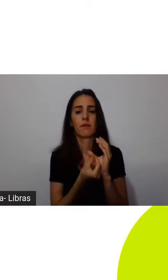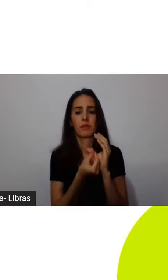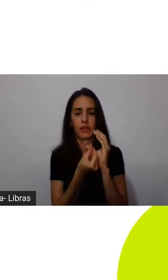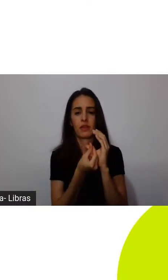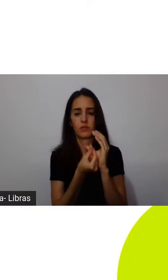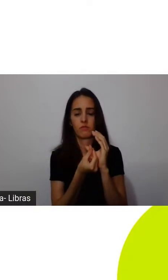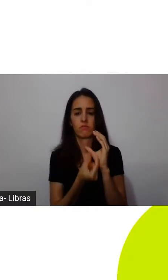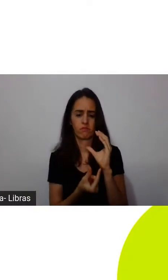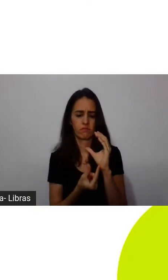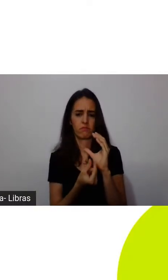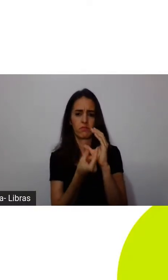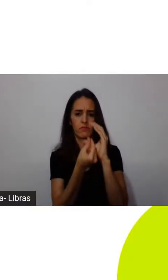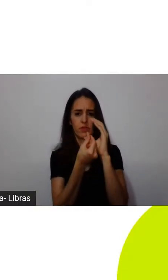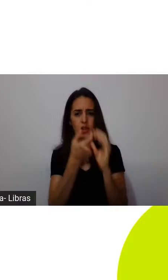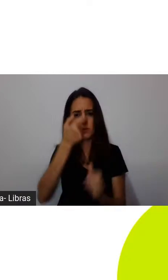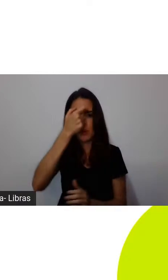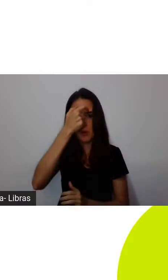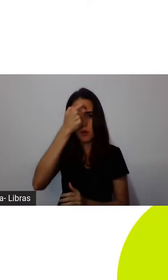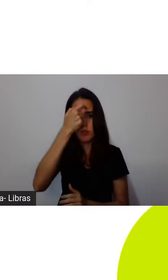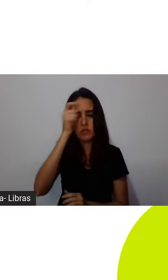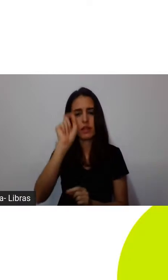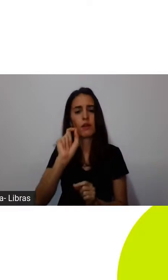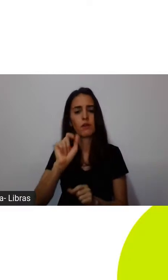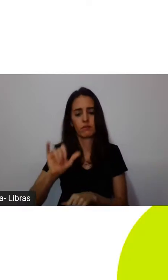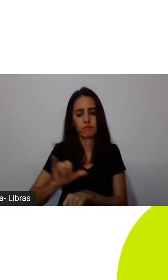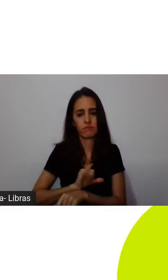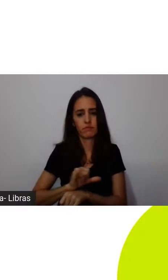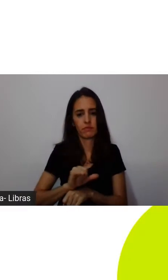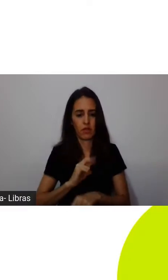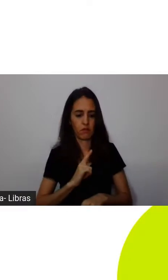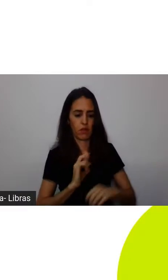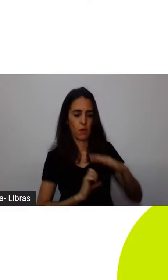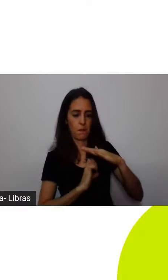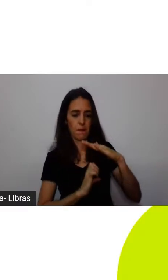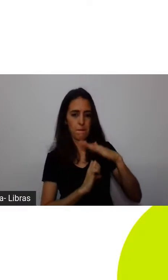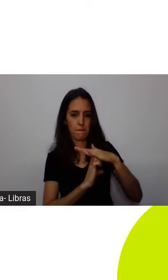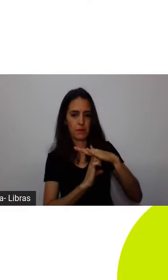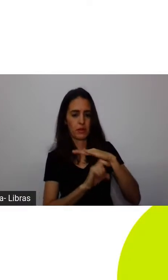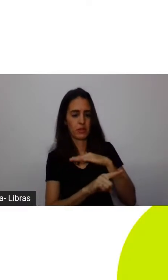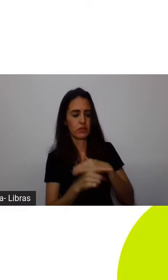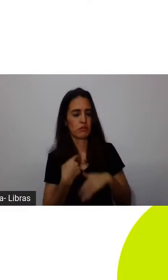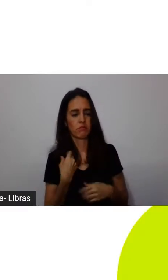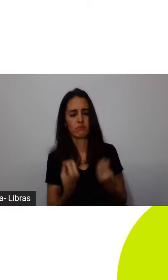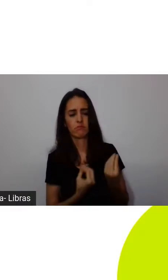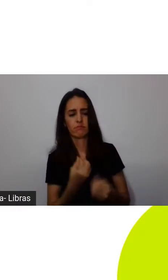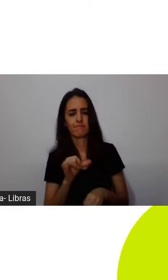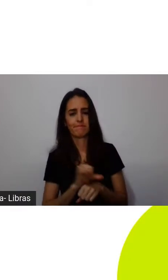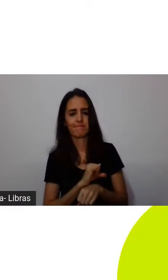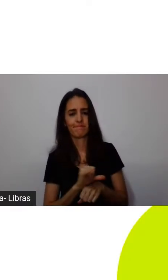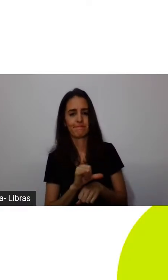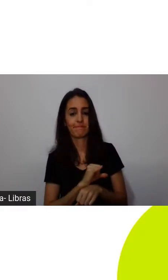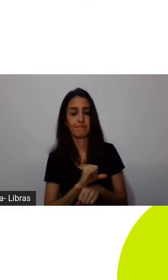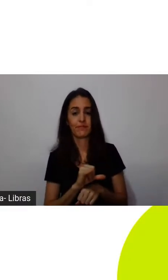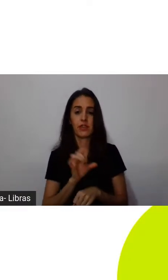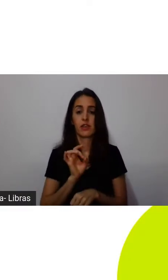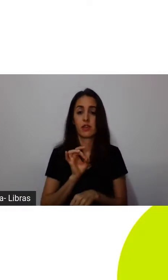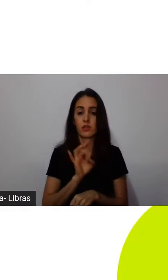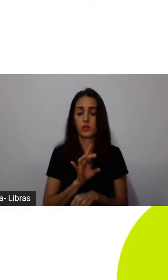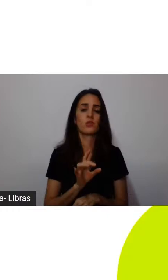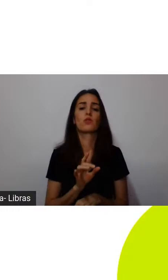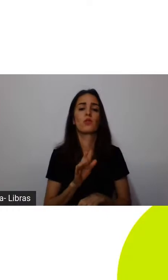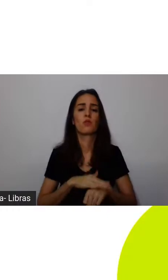que, na verdade, é uma prática de condução de negócios, em que os negócios não se veem mais apenas como